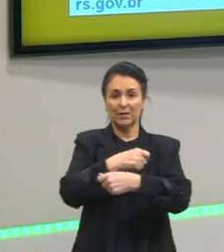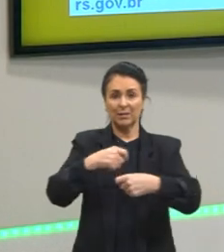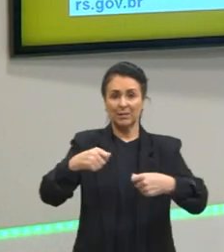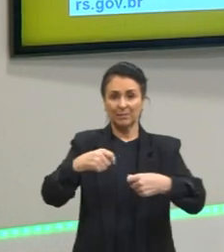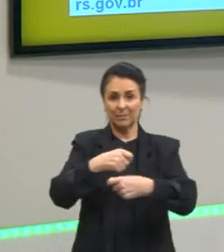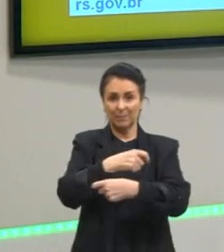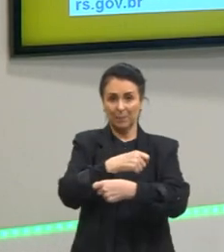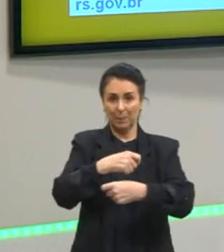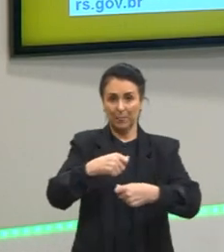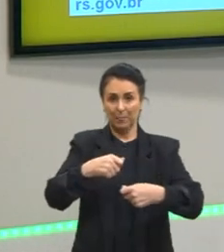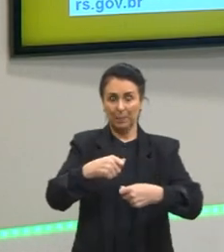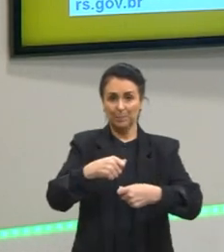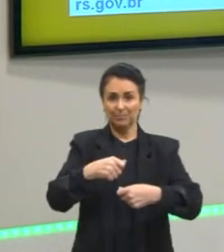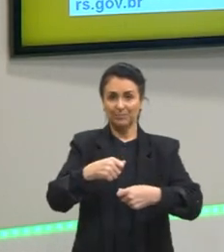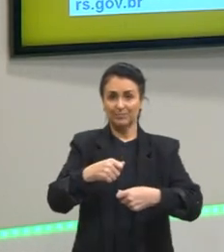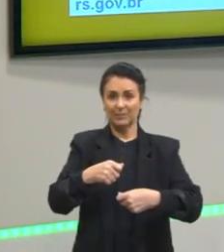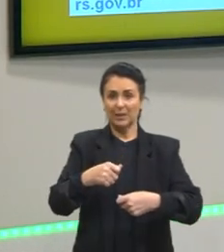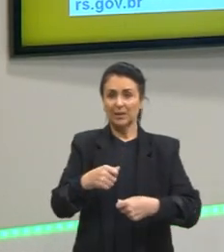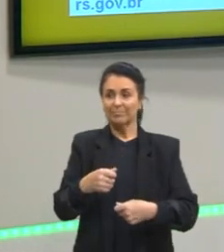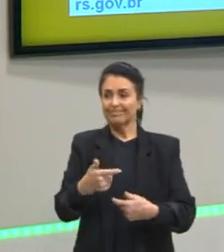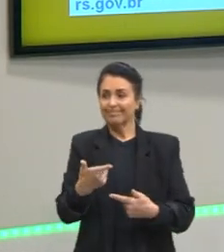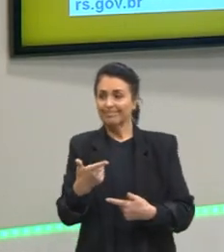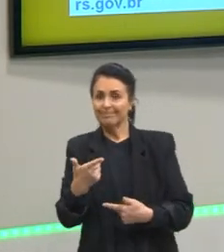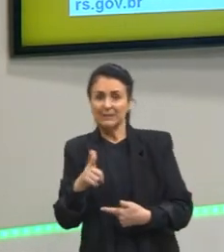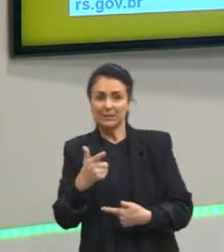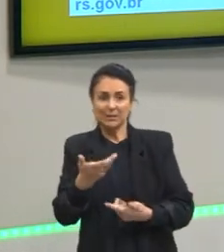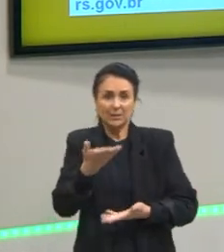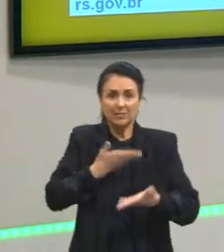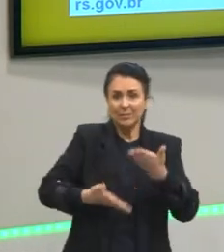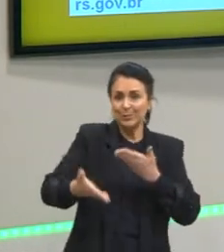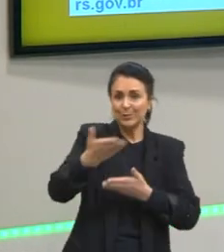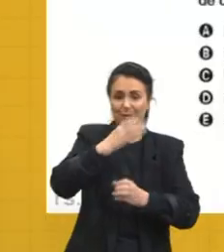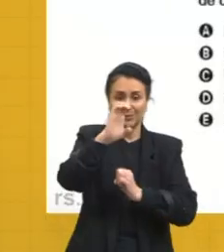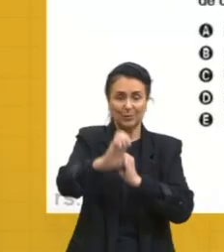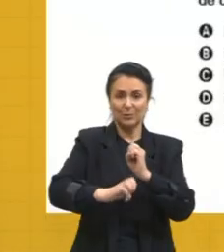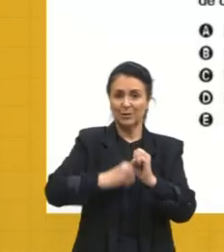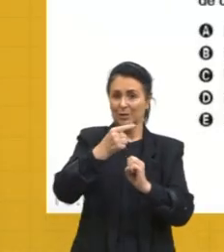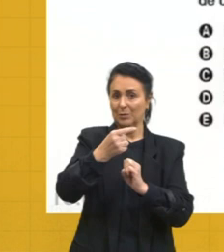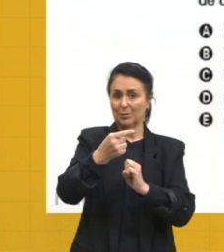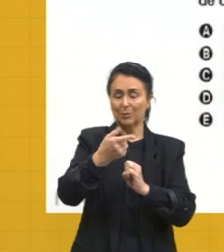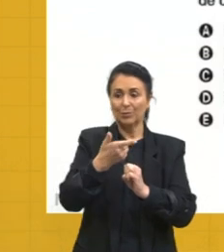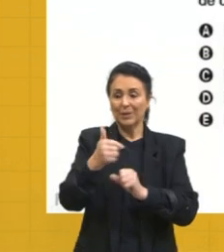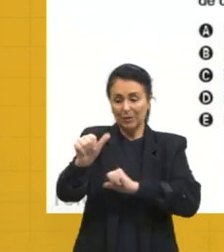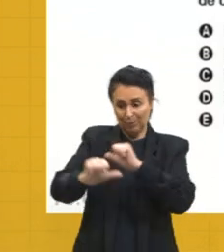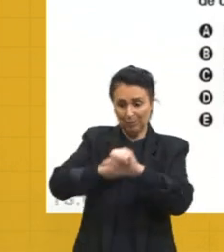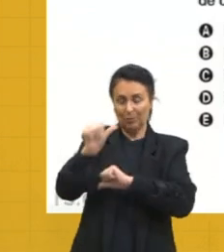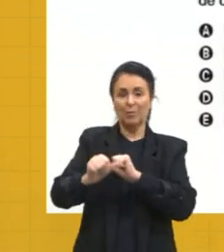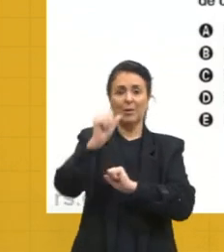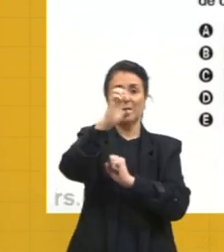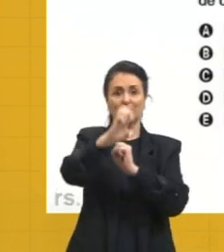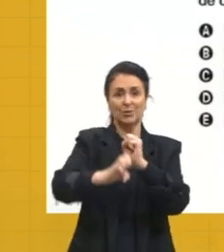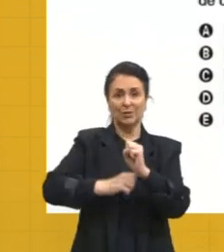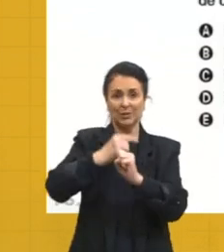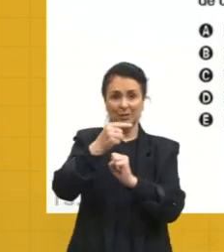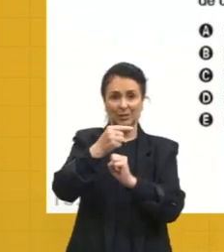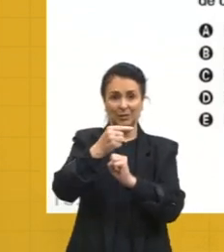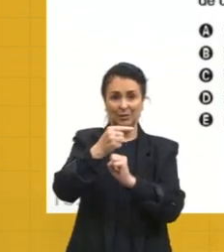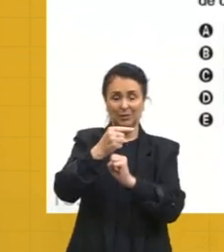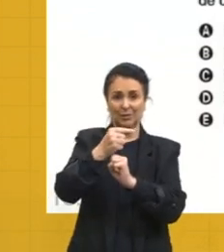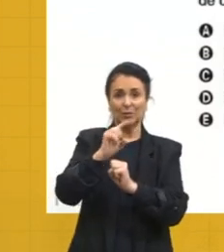essa questão, ela não há compartilhamento de elétrons. Não fala de troca de elétrons, né? Fala de